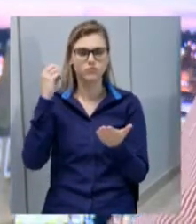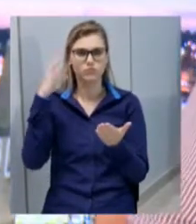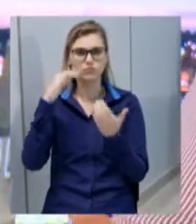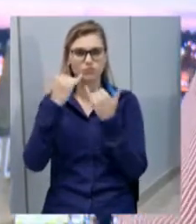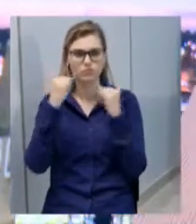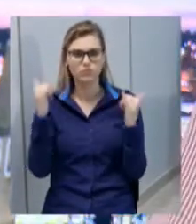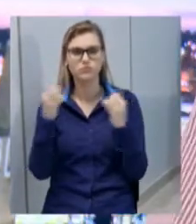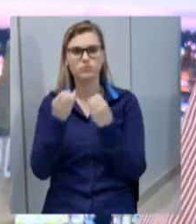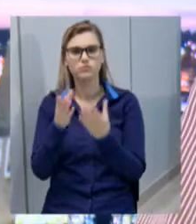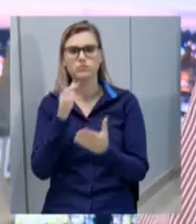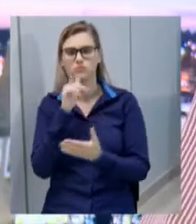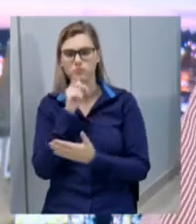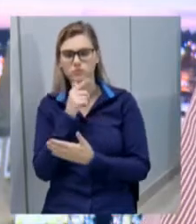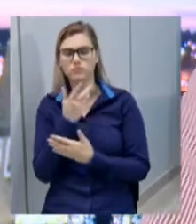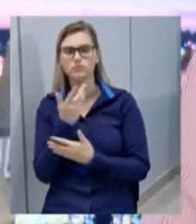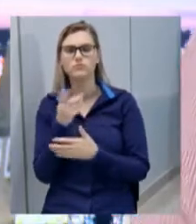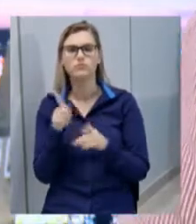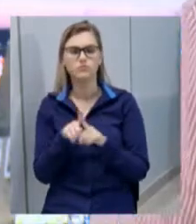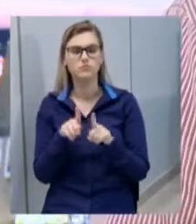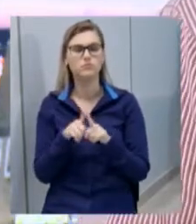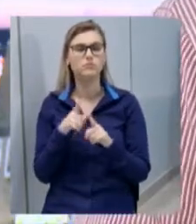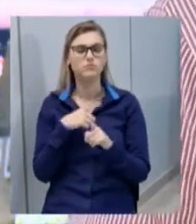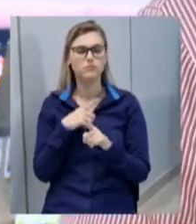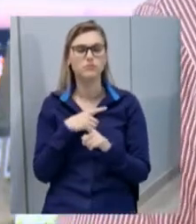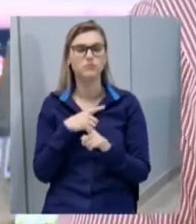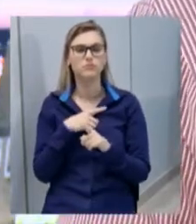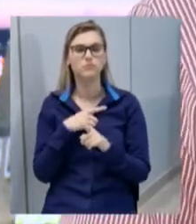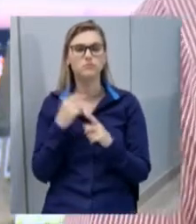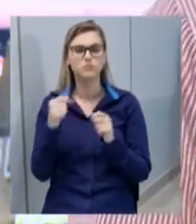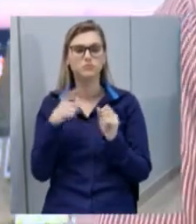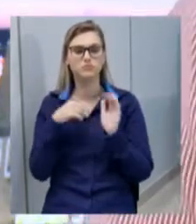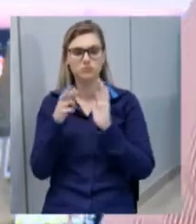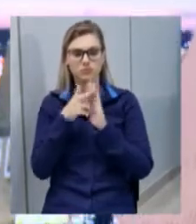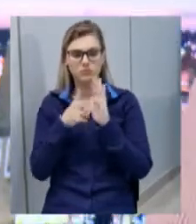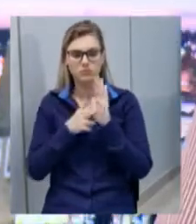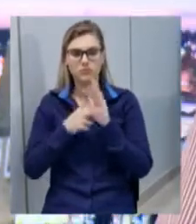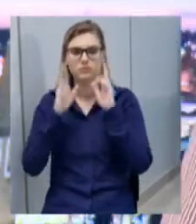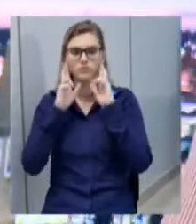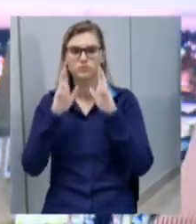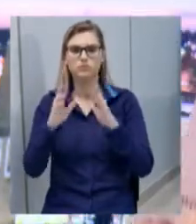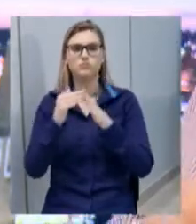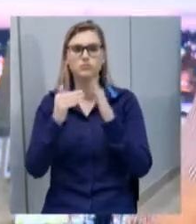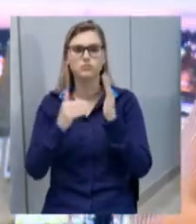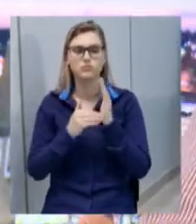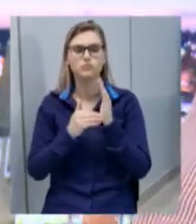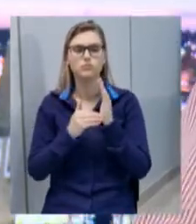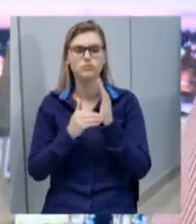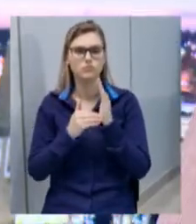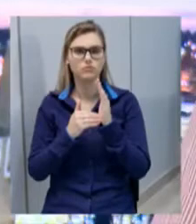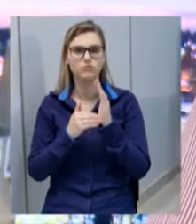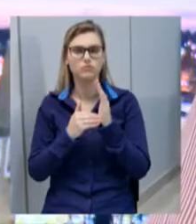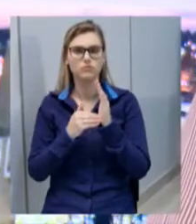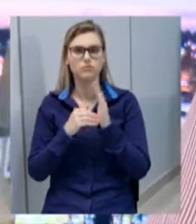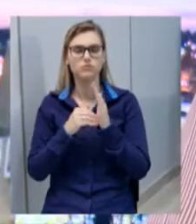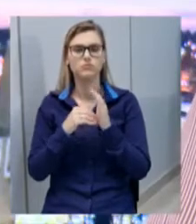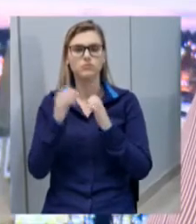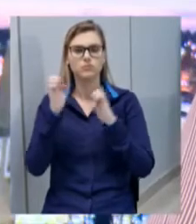ela estabelece algumas diretrizes que devem ser respeitadas por todas as concessionárias, e a concessão